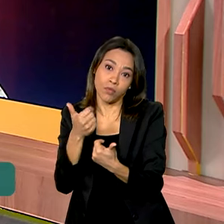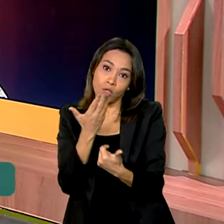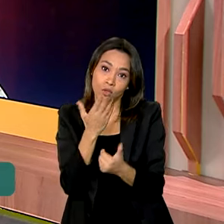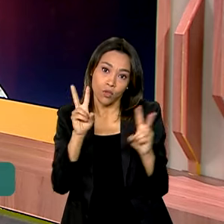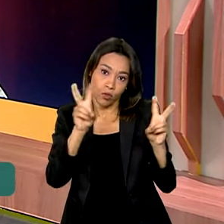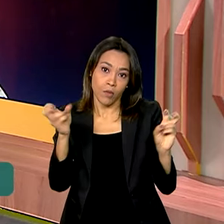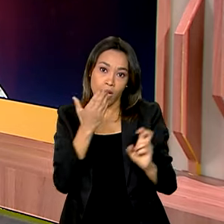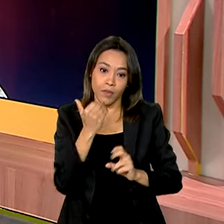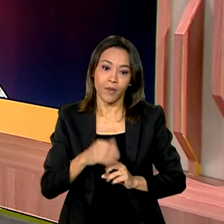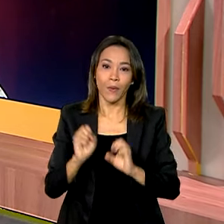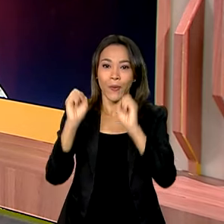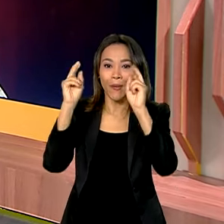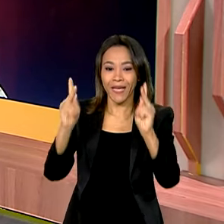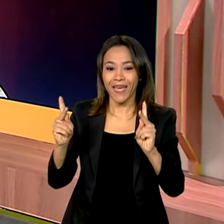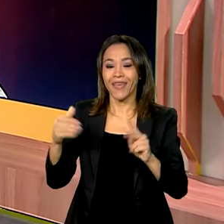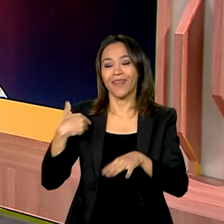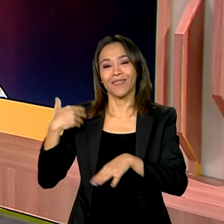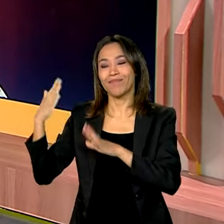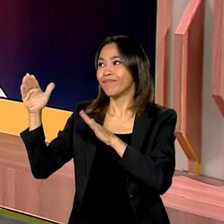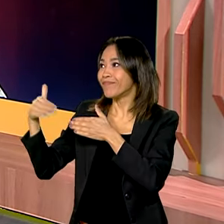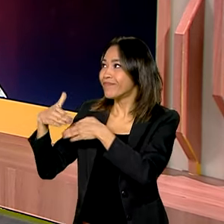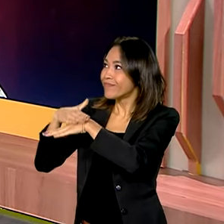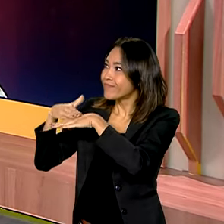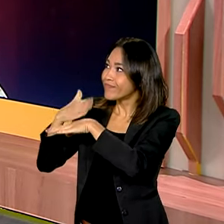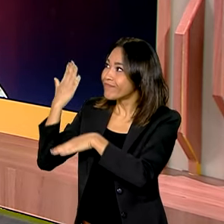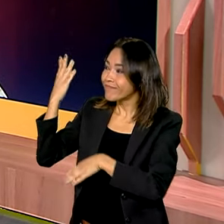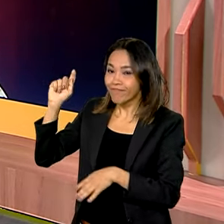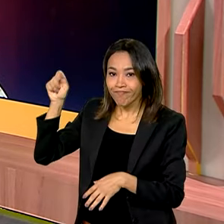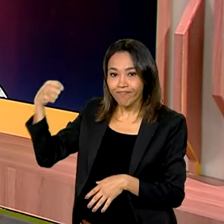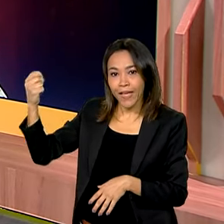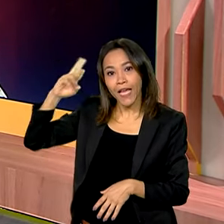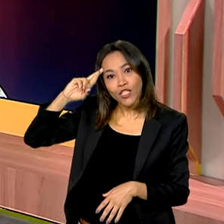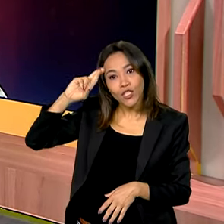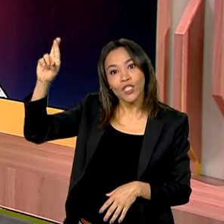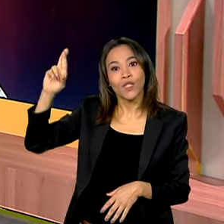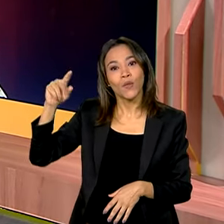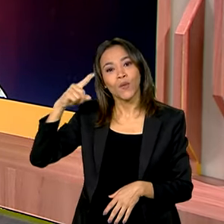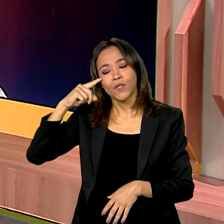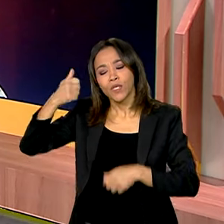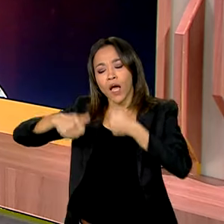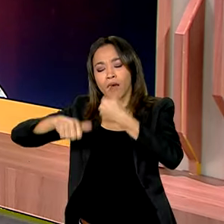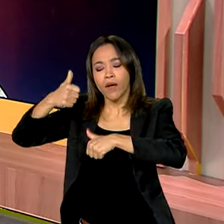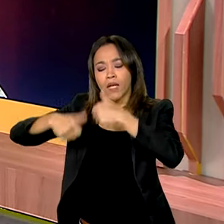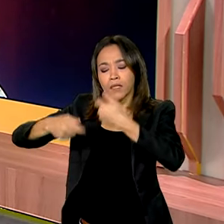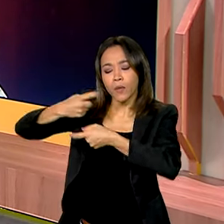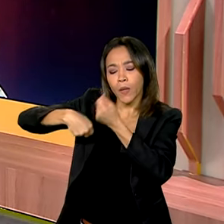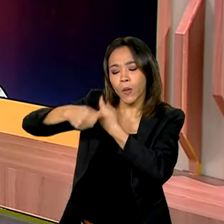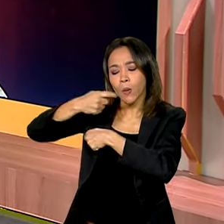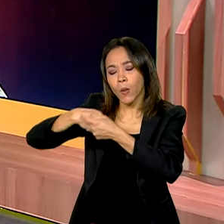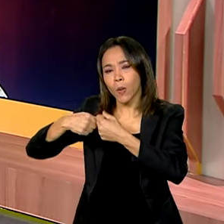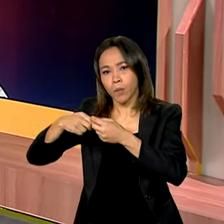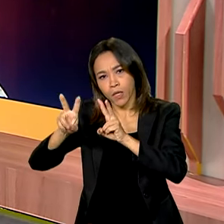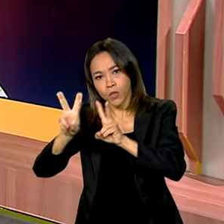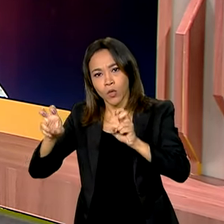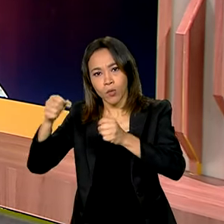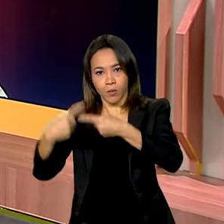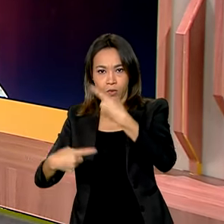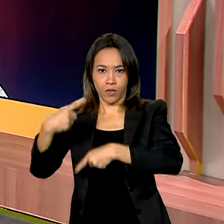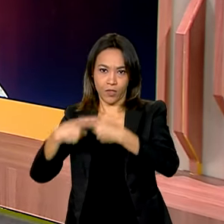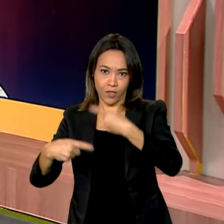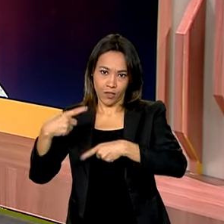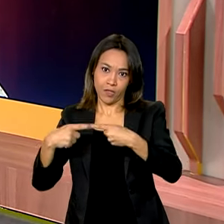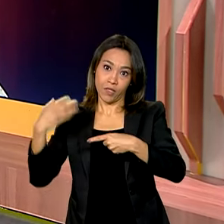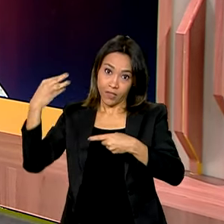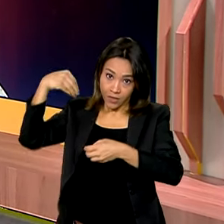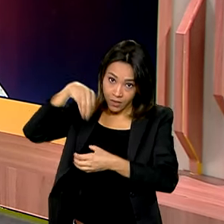Eu conversei com o Silvio Farnese, ele que é diretor de análise econômica e políticas públicas do Ministério da Agricultura